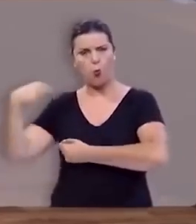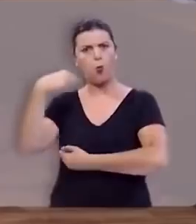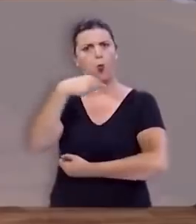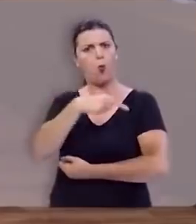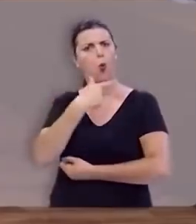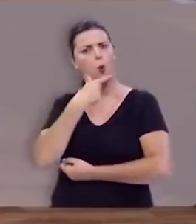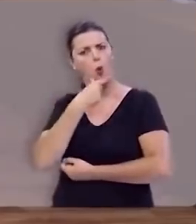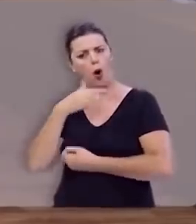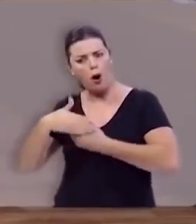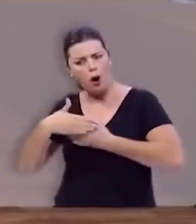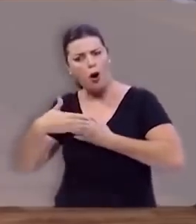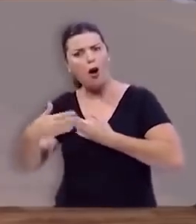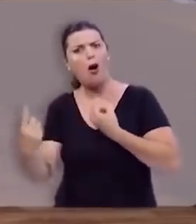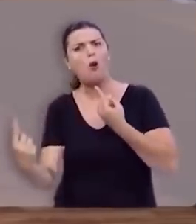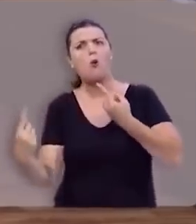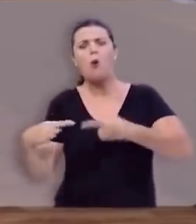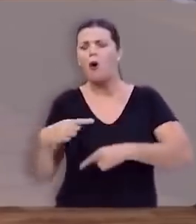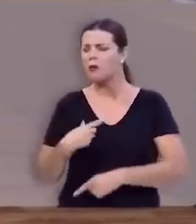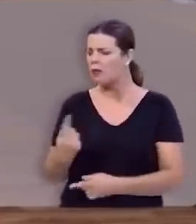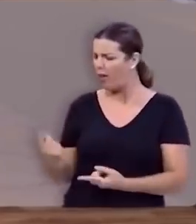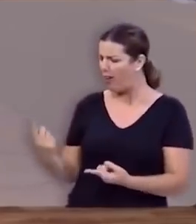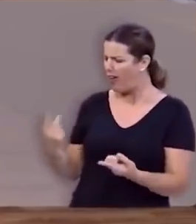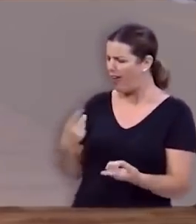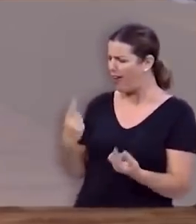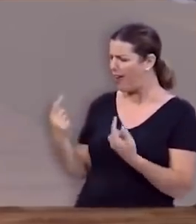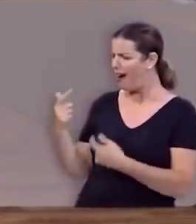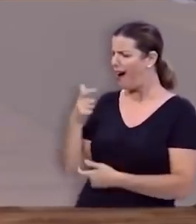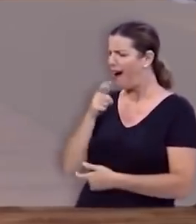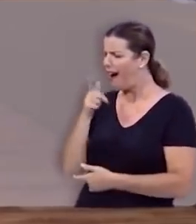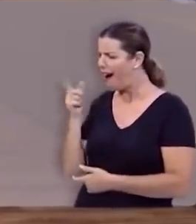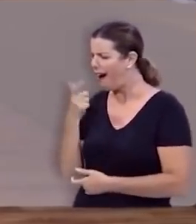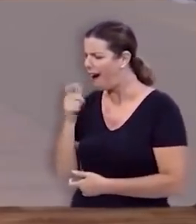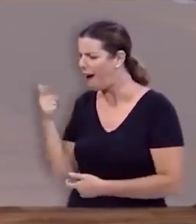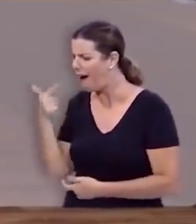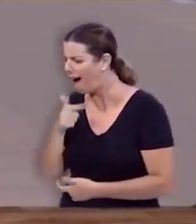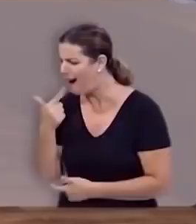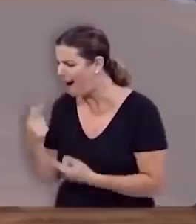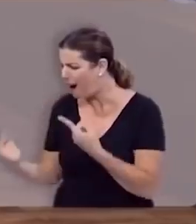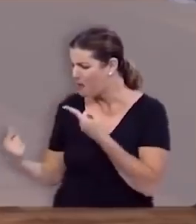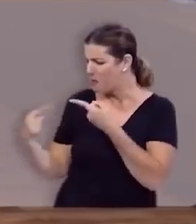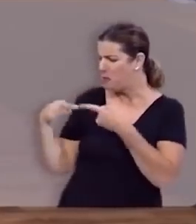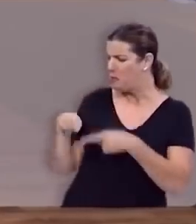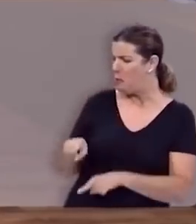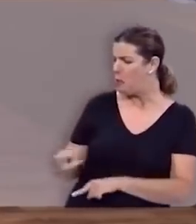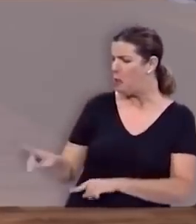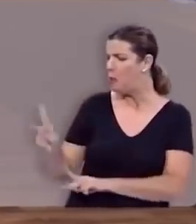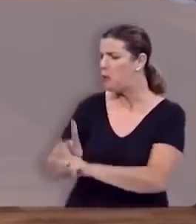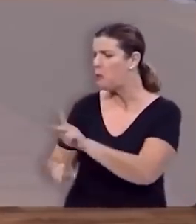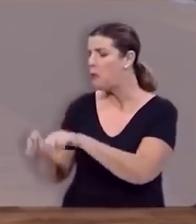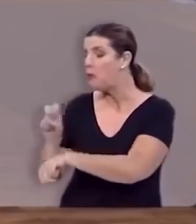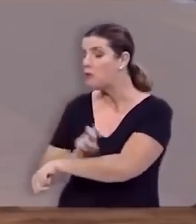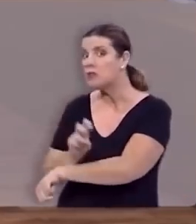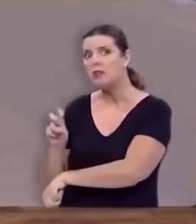E este homem se levanta e afronta os soldados de Israel e afronta, consequentemente,